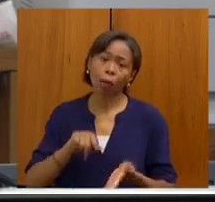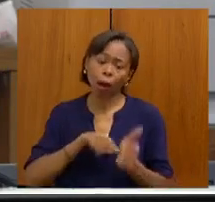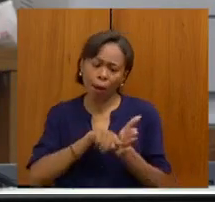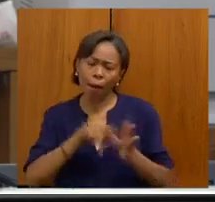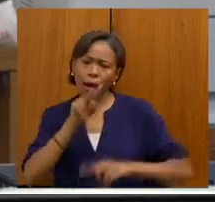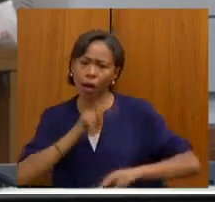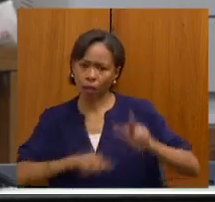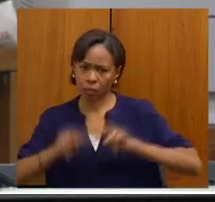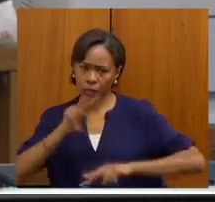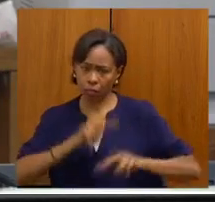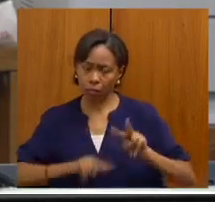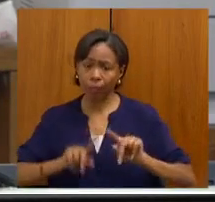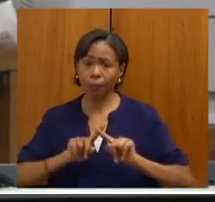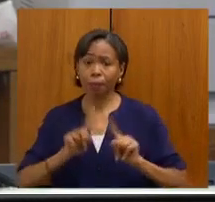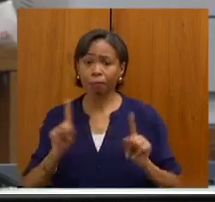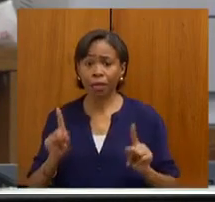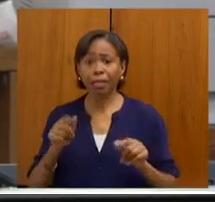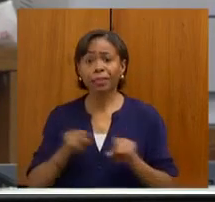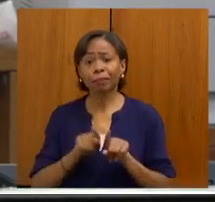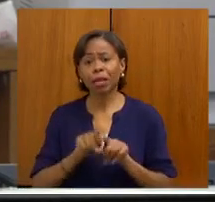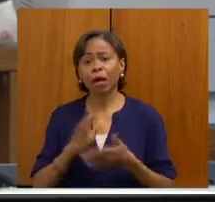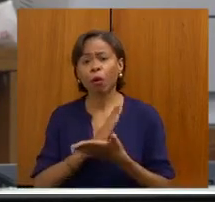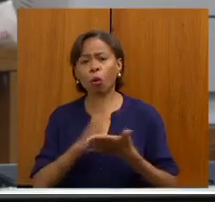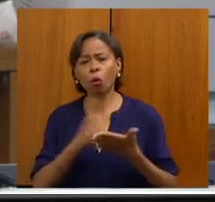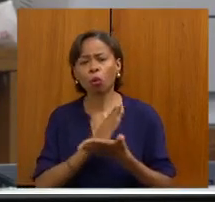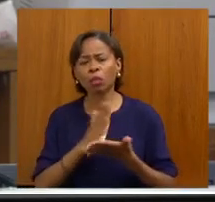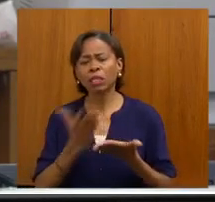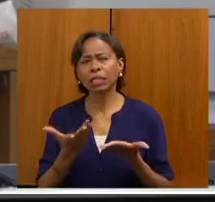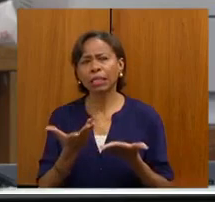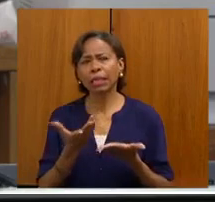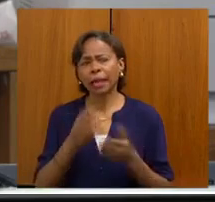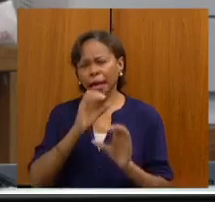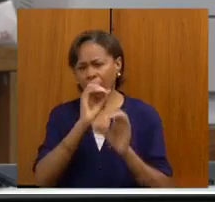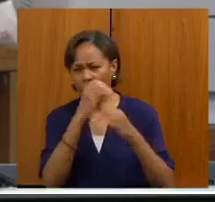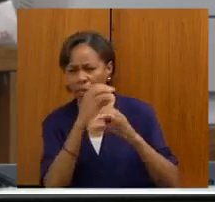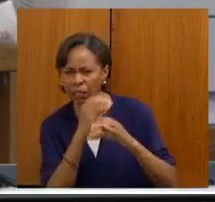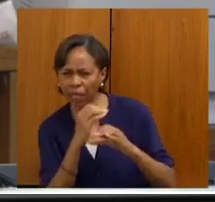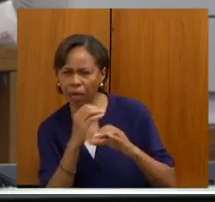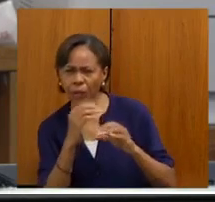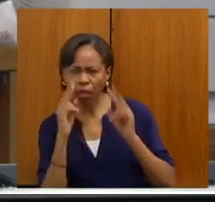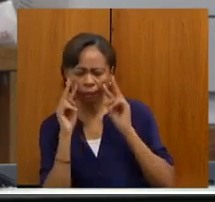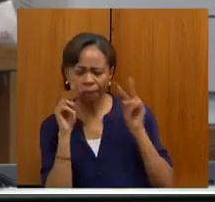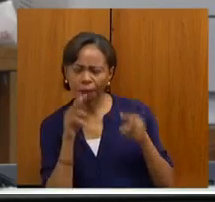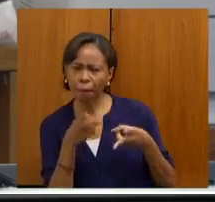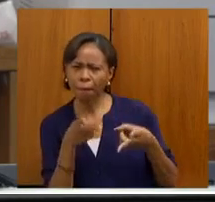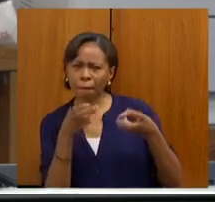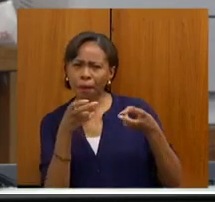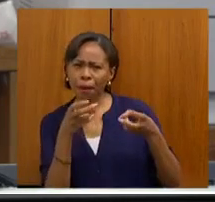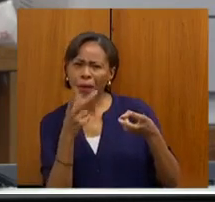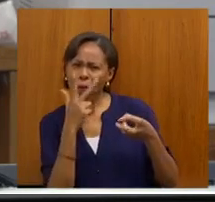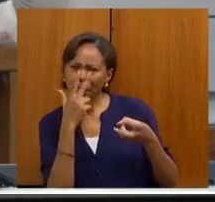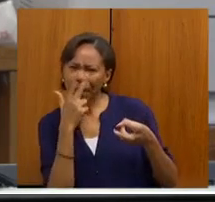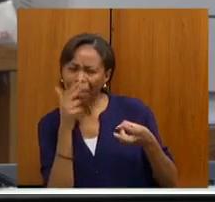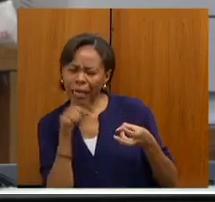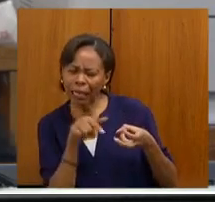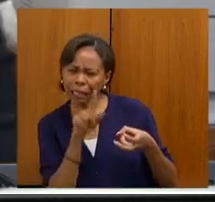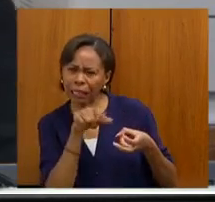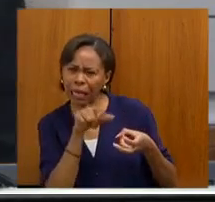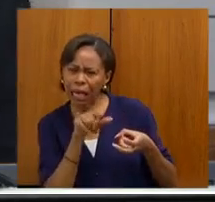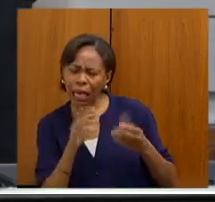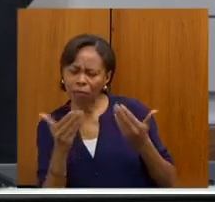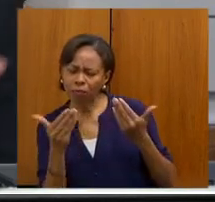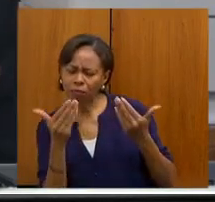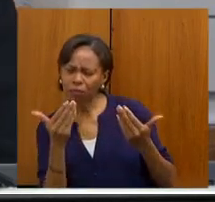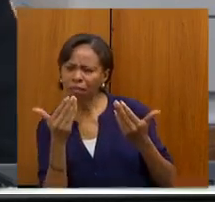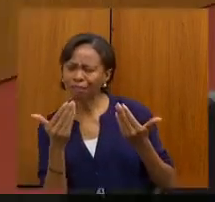imagens que têm cara de porco, focinho de porco, e a gente,